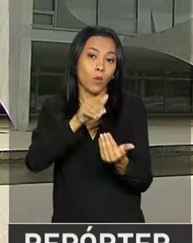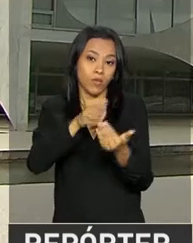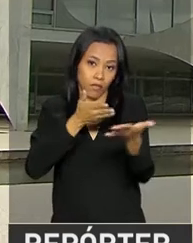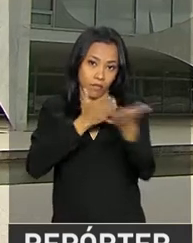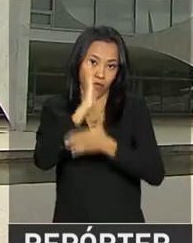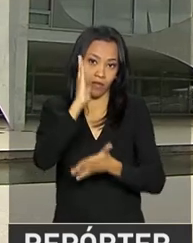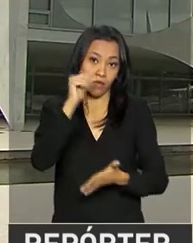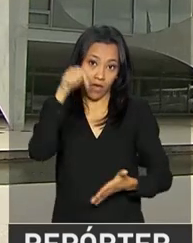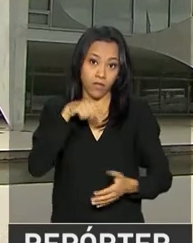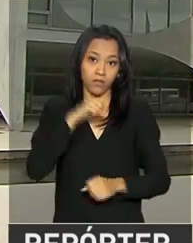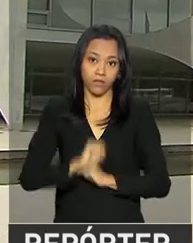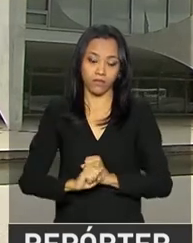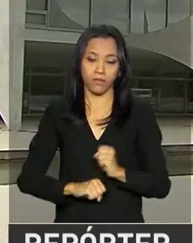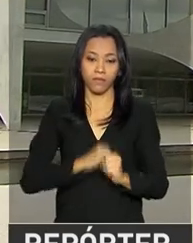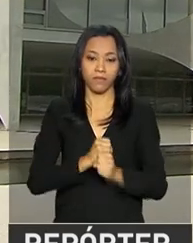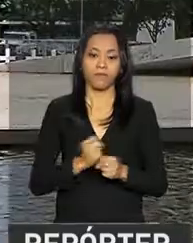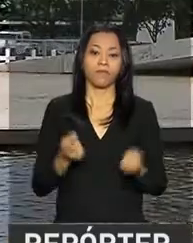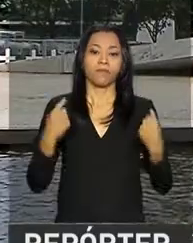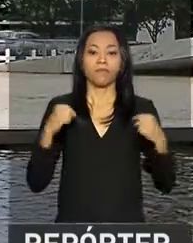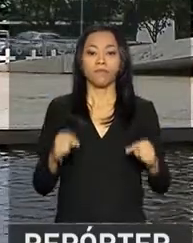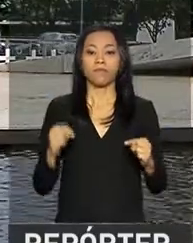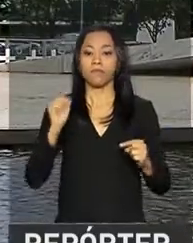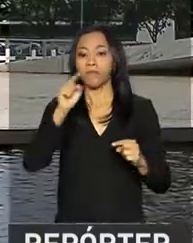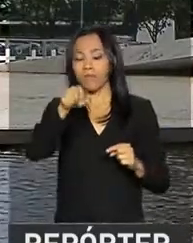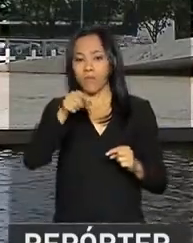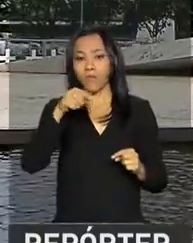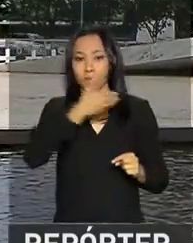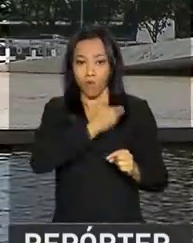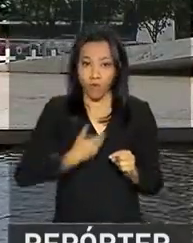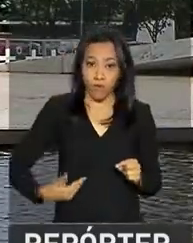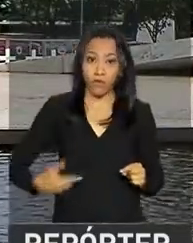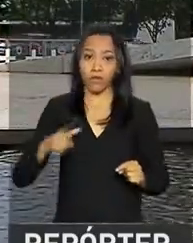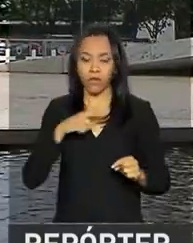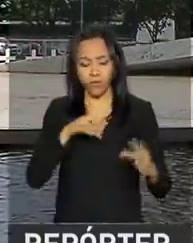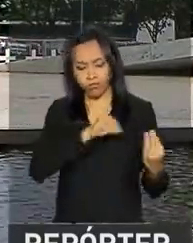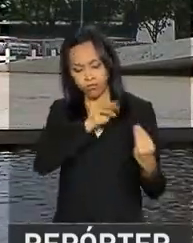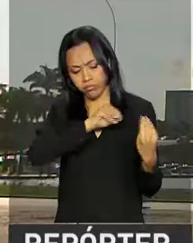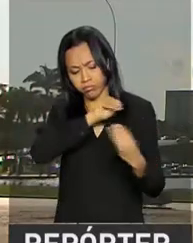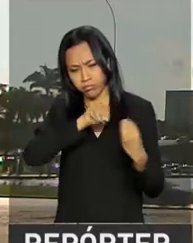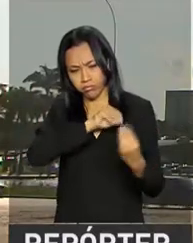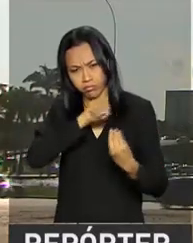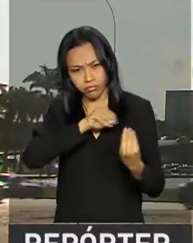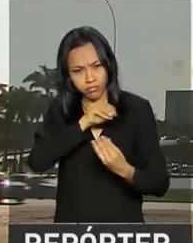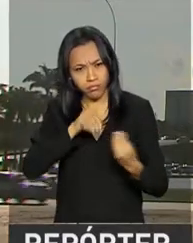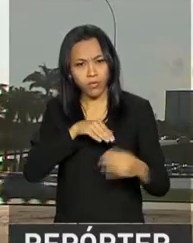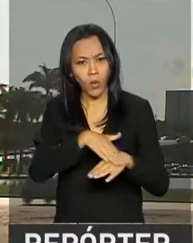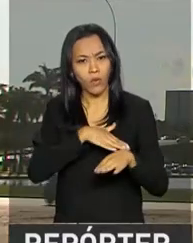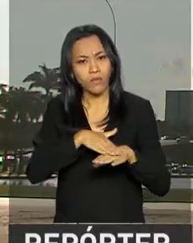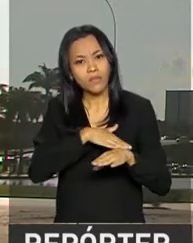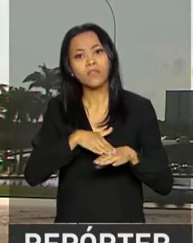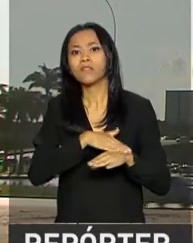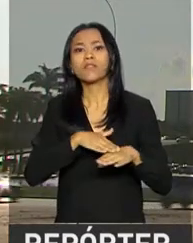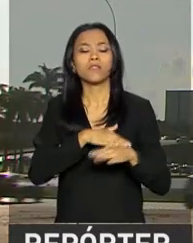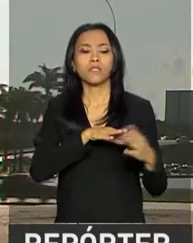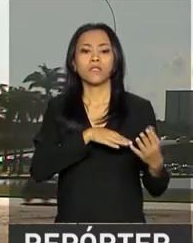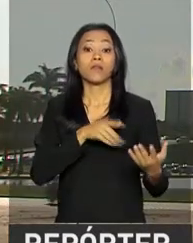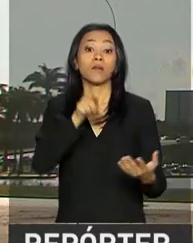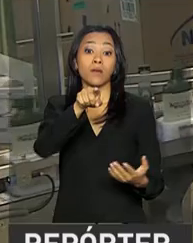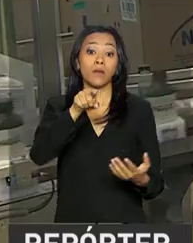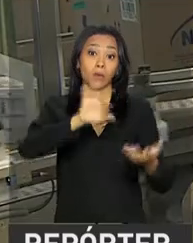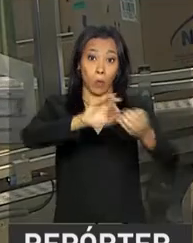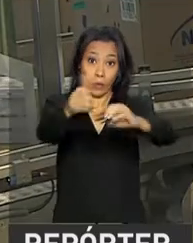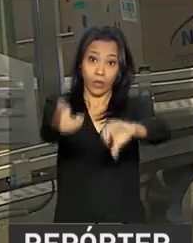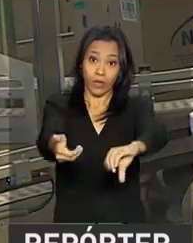O governo tem intensificado o diálogo com o Congresso para aprovar a reforma da Previdência ainda este ano. E para